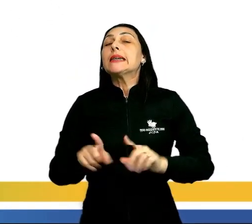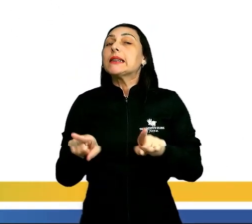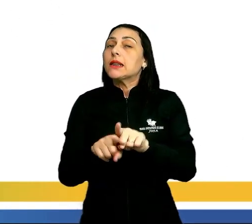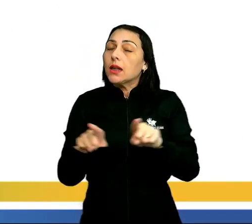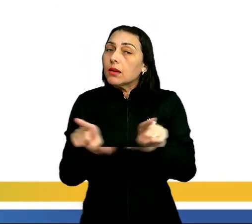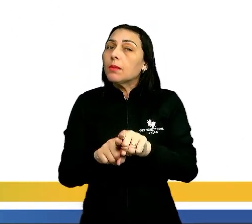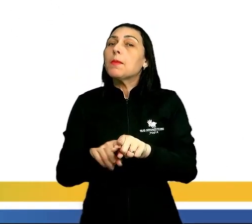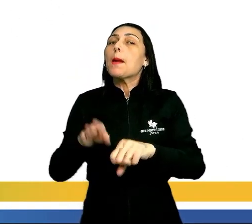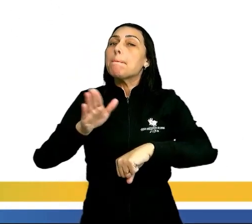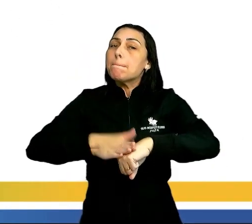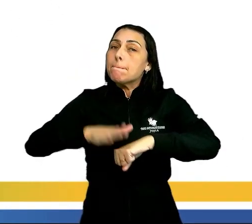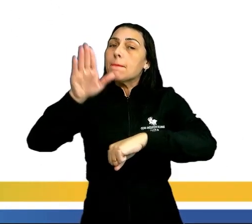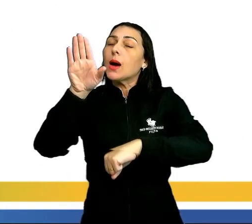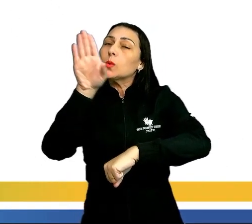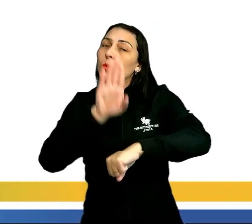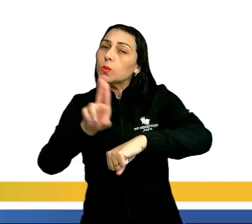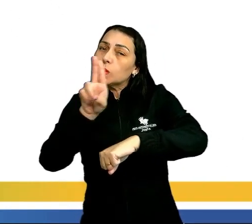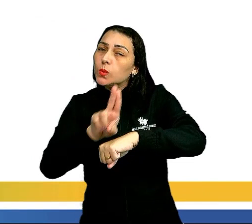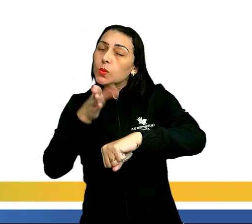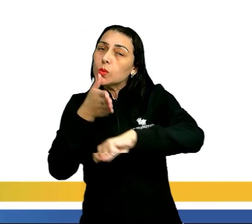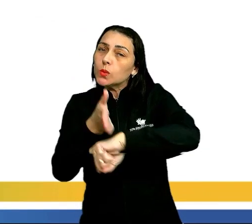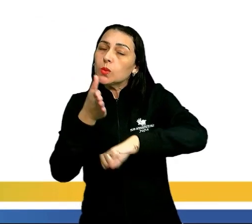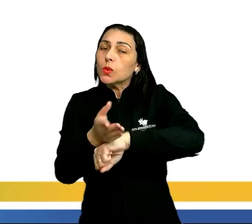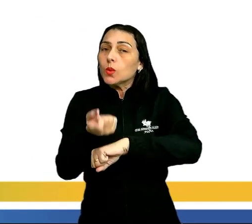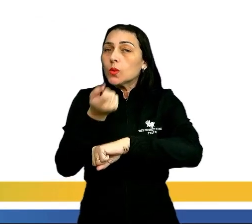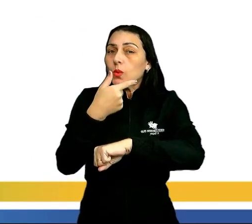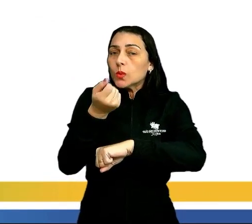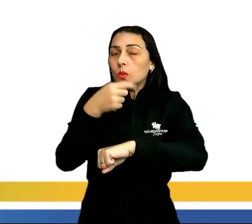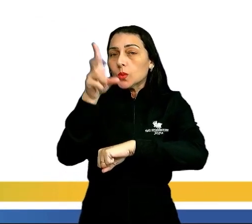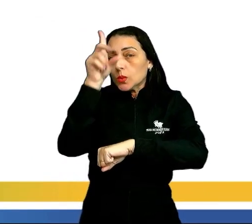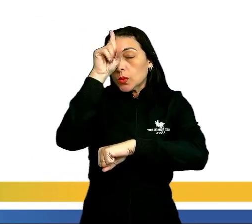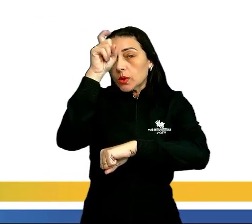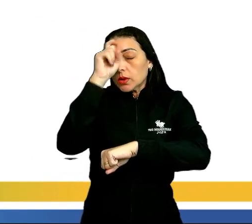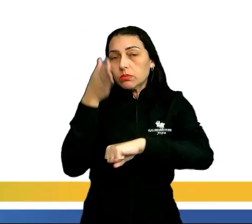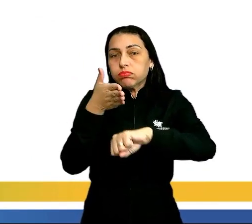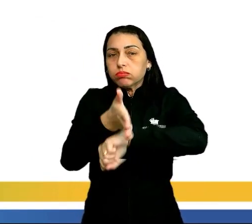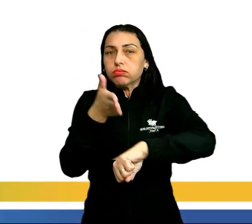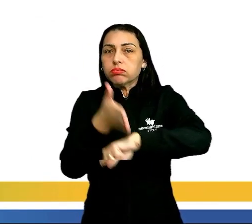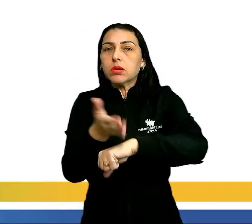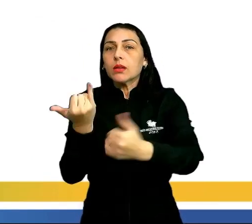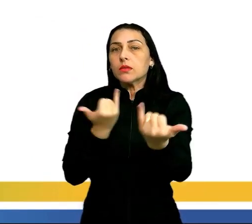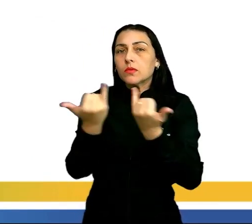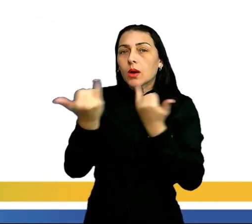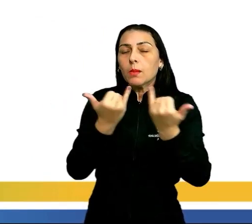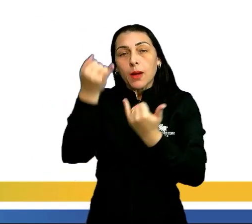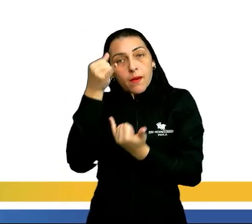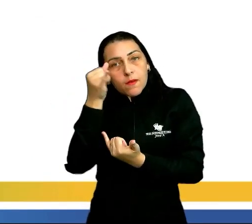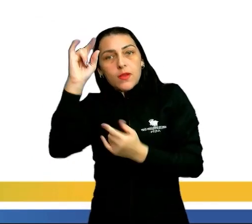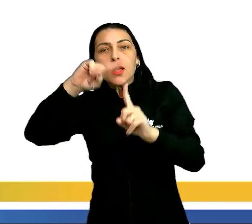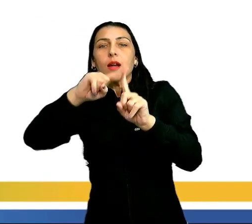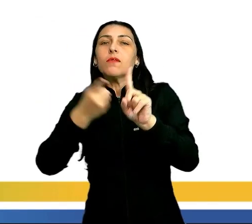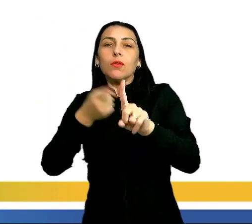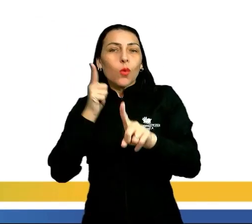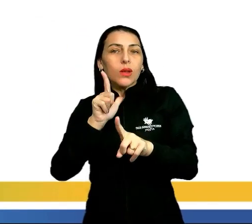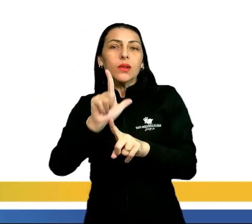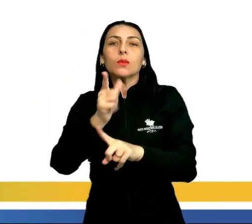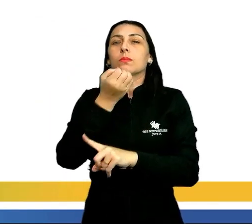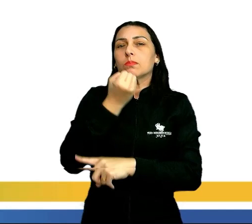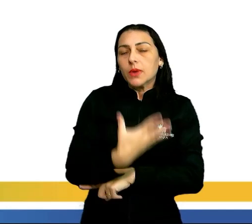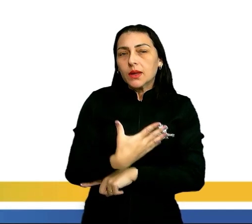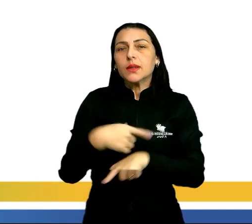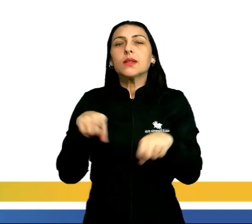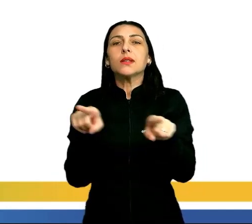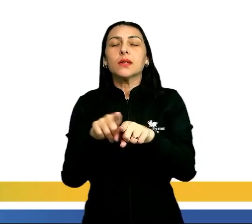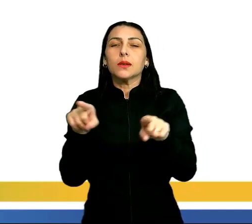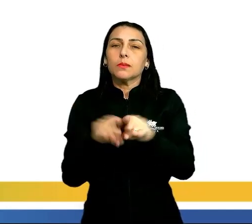anticoncepcionais. Por isso que o topo, ele vai ser mais largo, ao contrário da pirâmide anterior. A gente